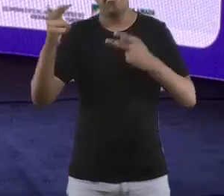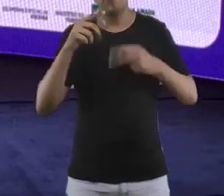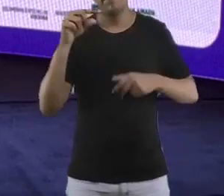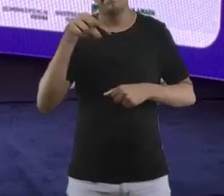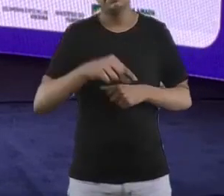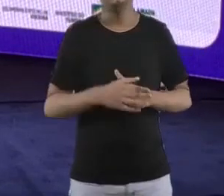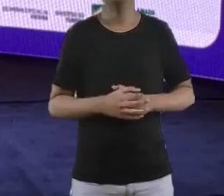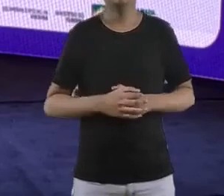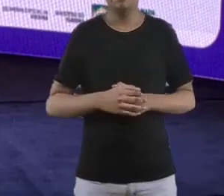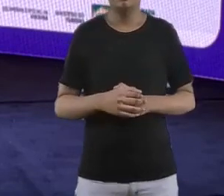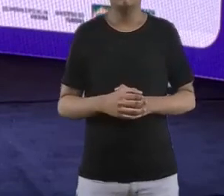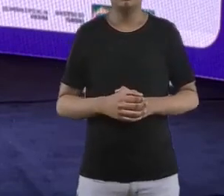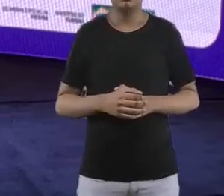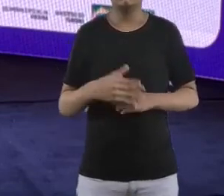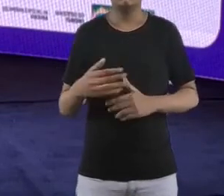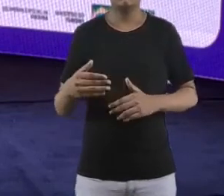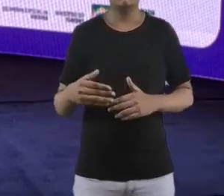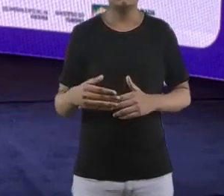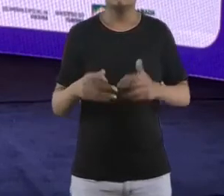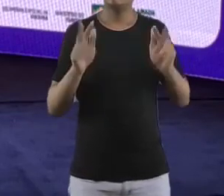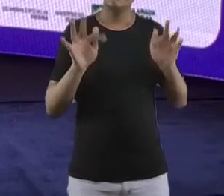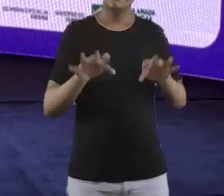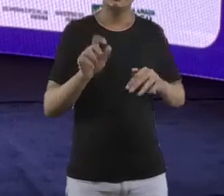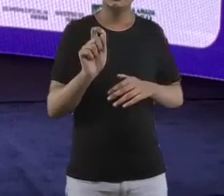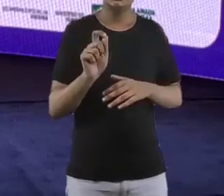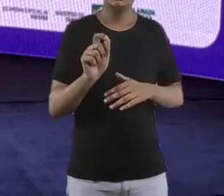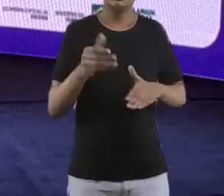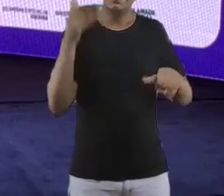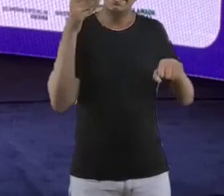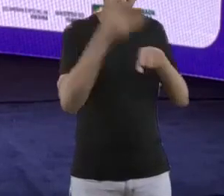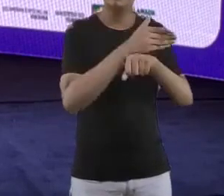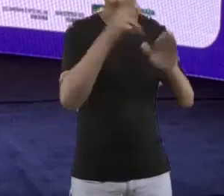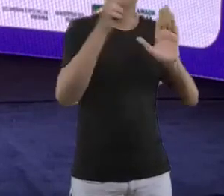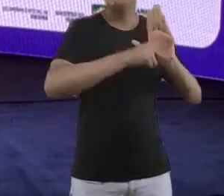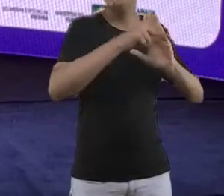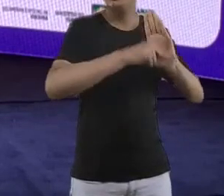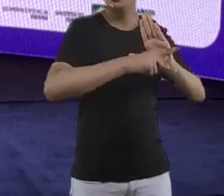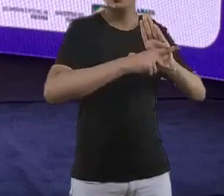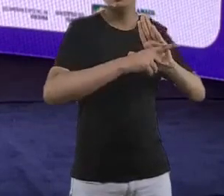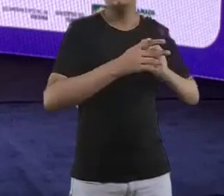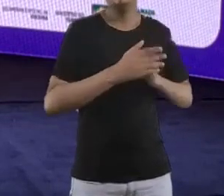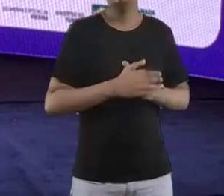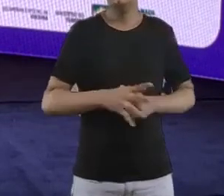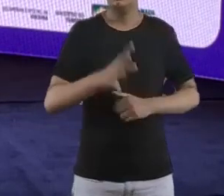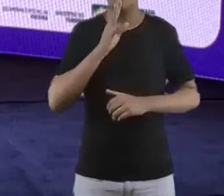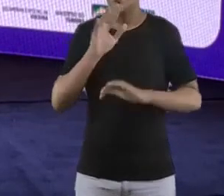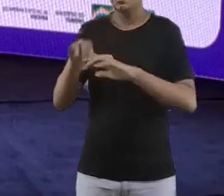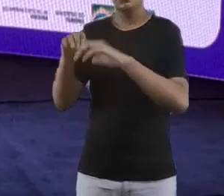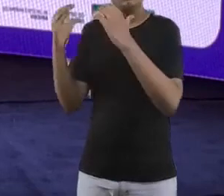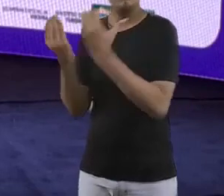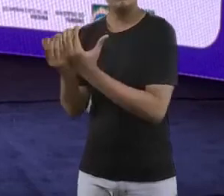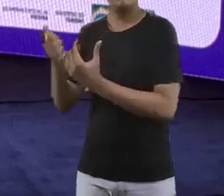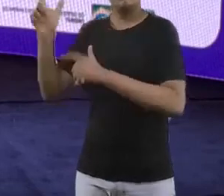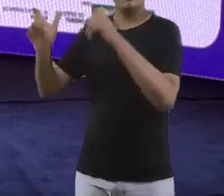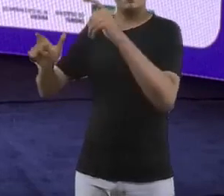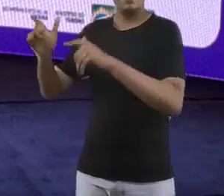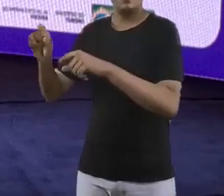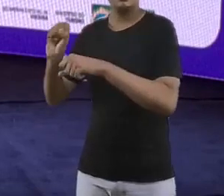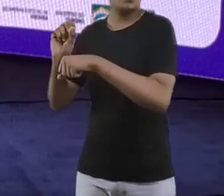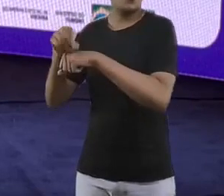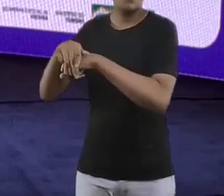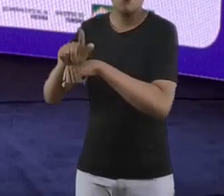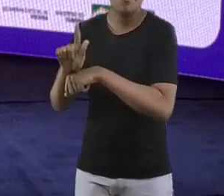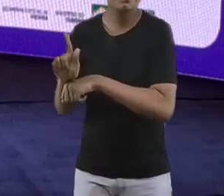final, é um convite para entrar no BOA, né? Eu acho que todo mundo conhece na sua comunidade, no seu entorno, alguma organização social que faz um trabalho